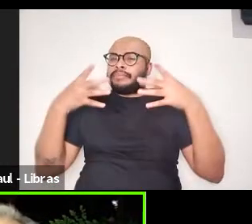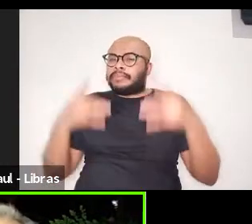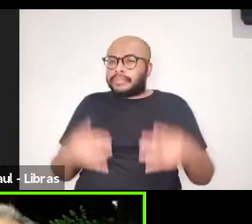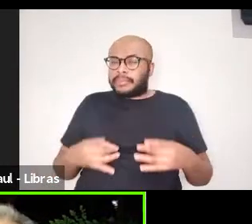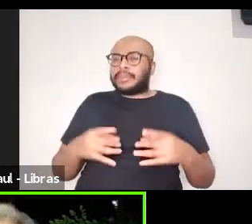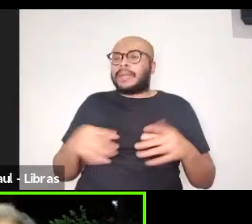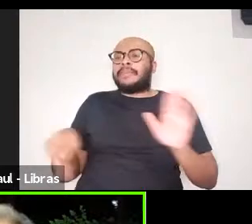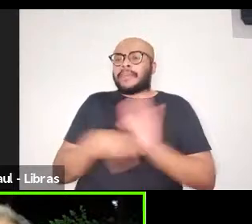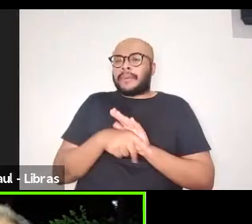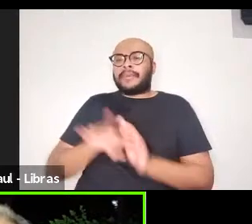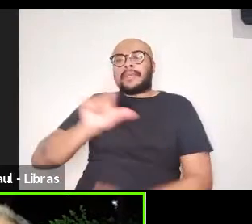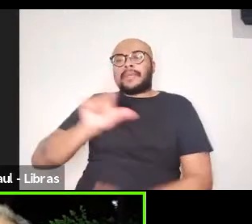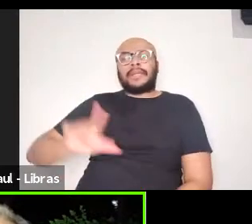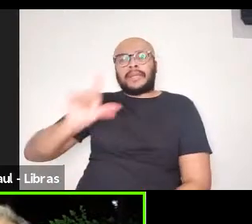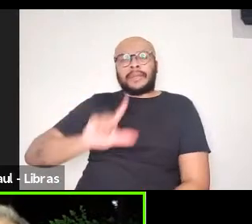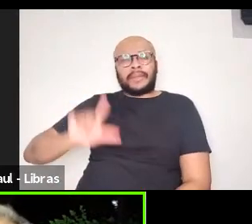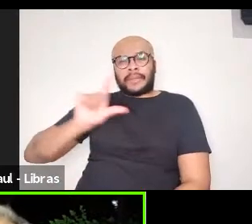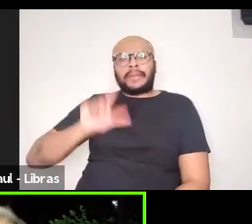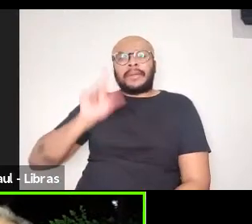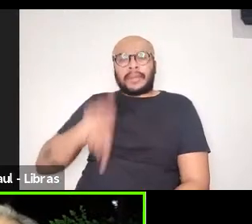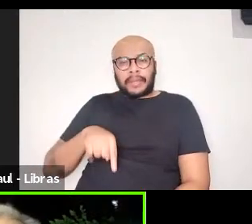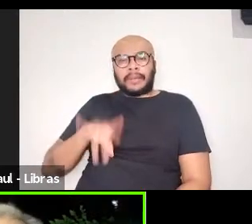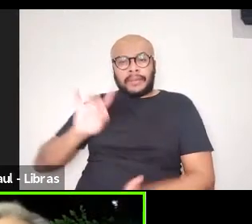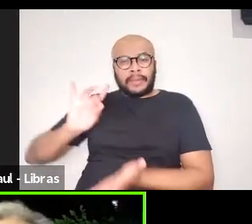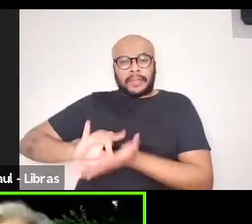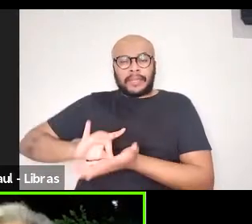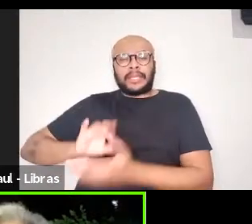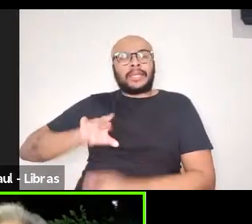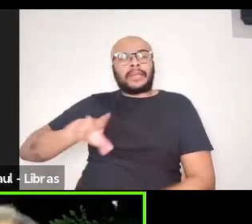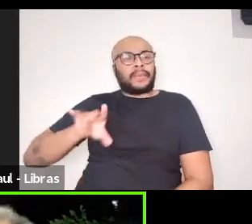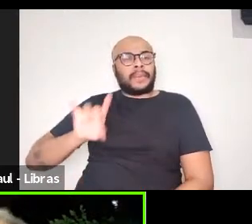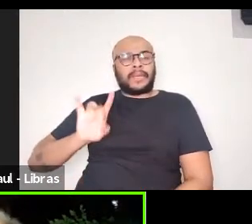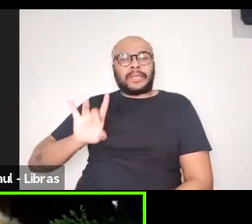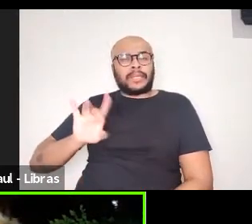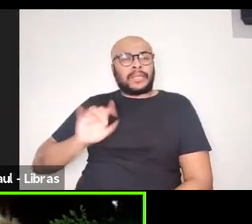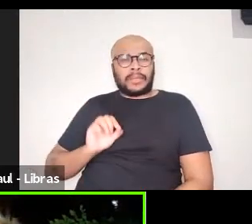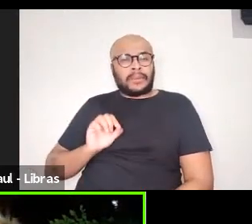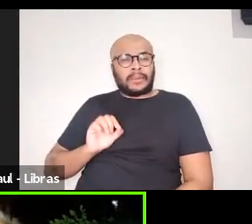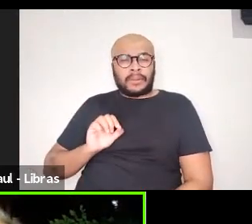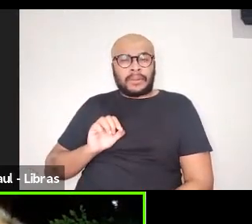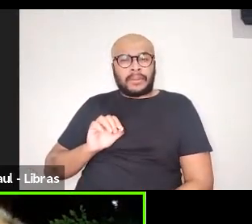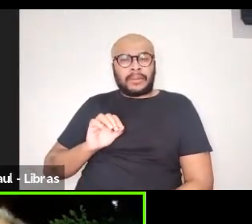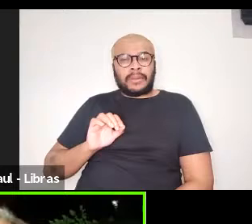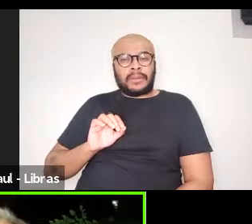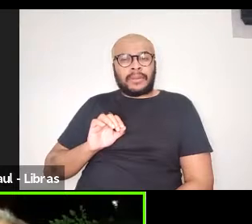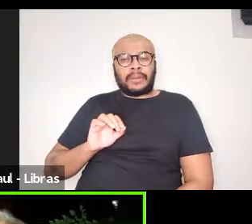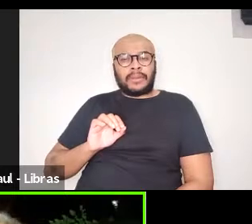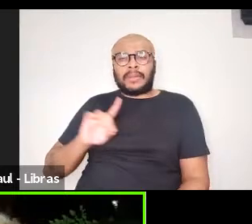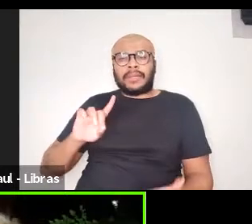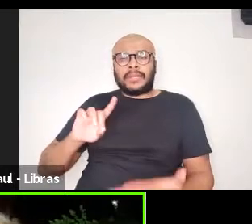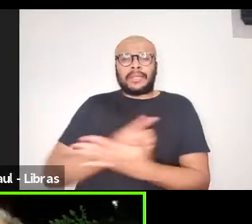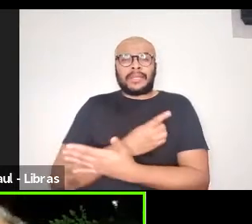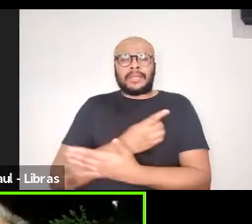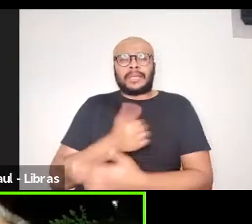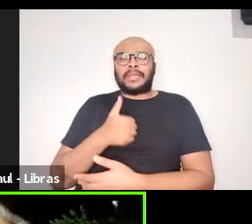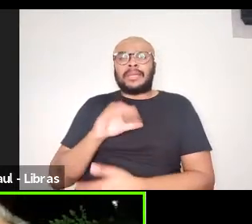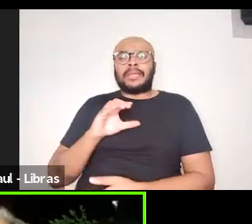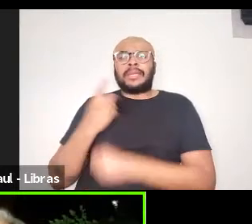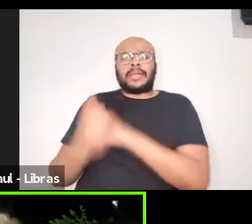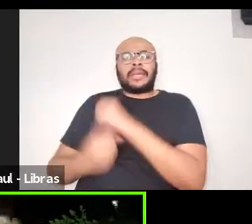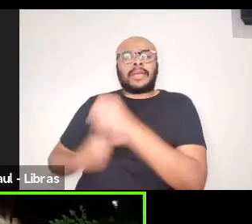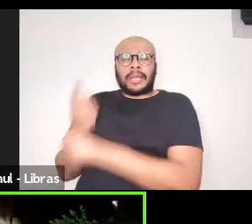da literatura, não é só ir lá ver as teses e dissertações na Capes ou ir no